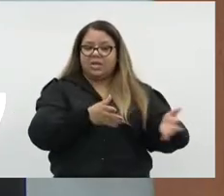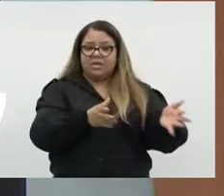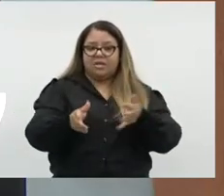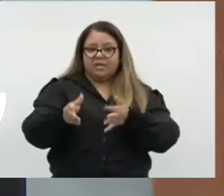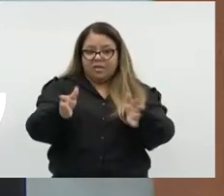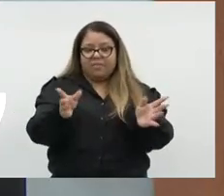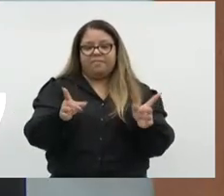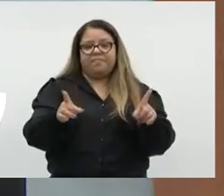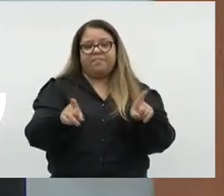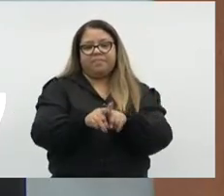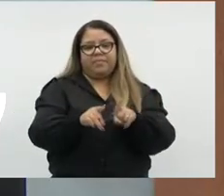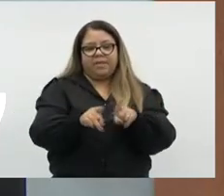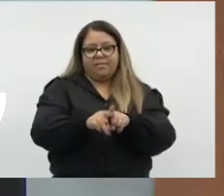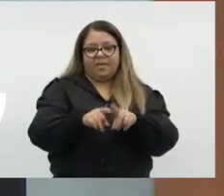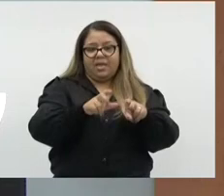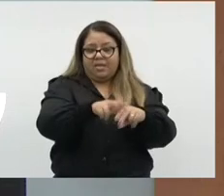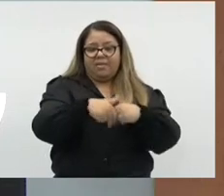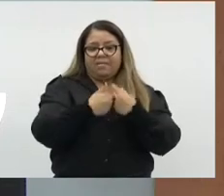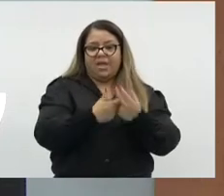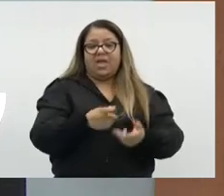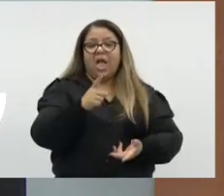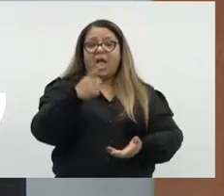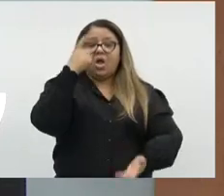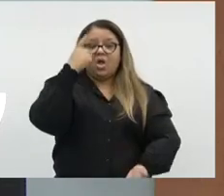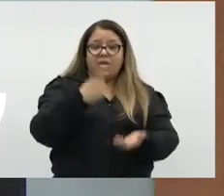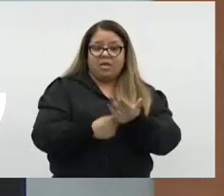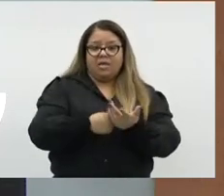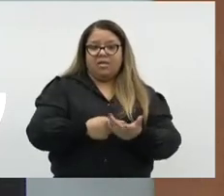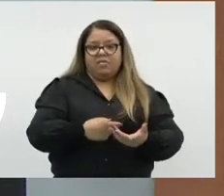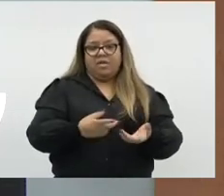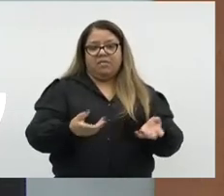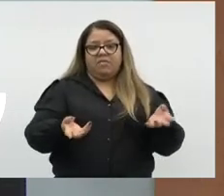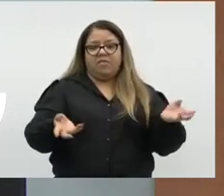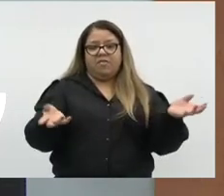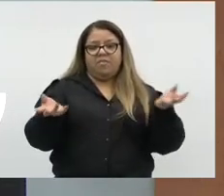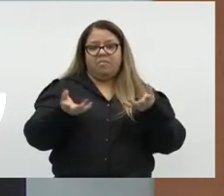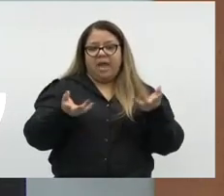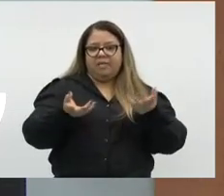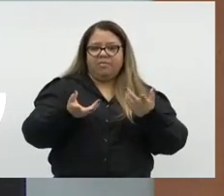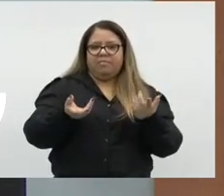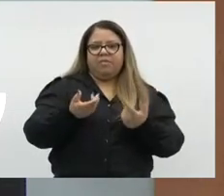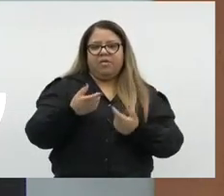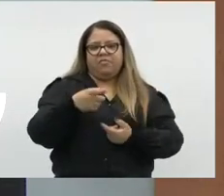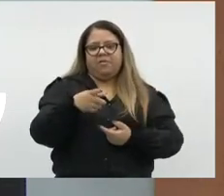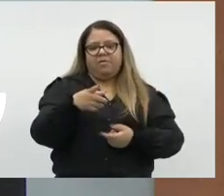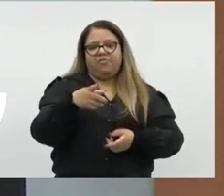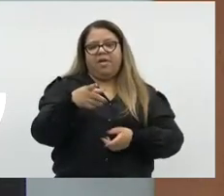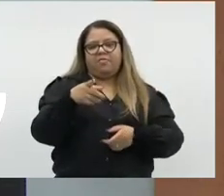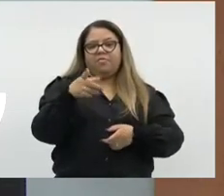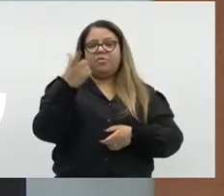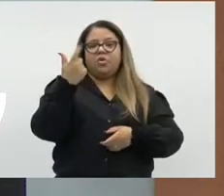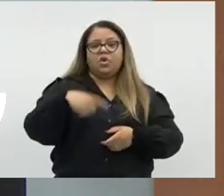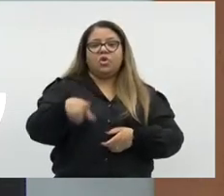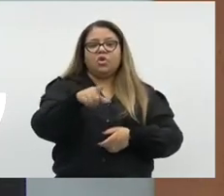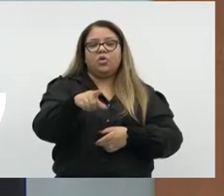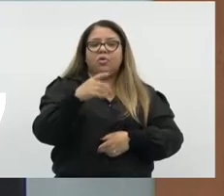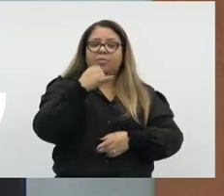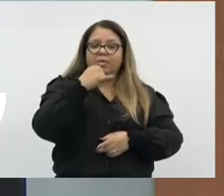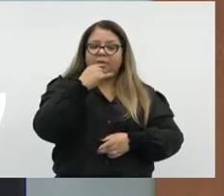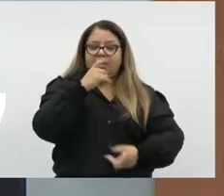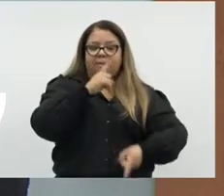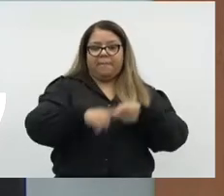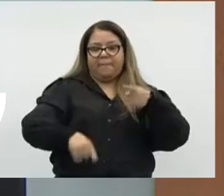e isso compromete a sobrevivência do Pantanal. Mais do que proibir na planície